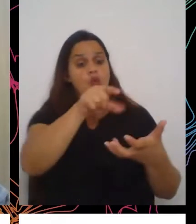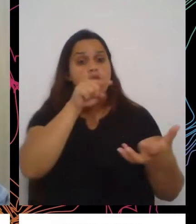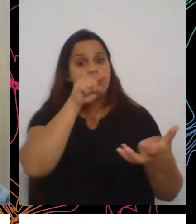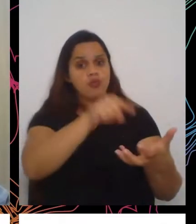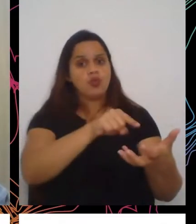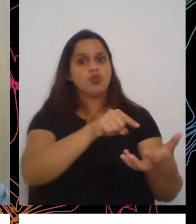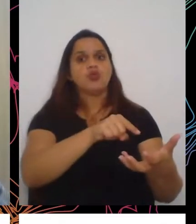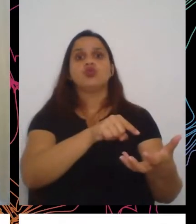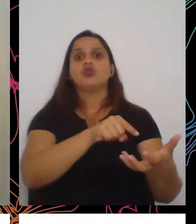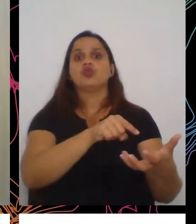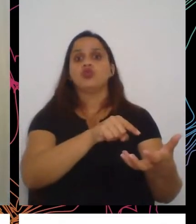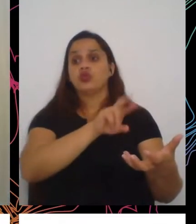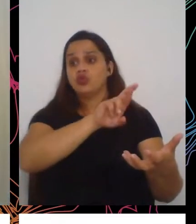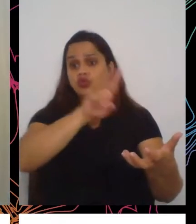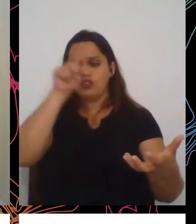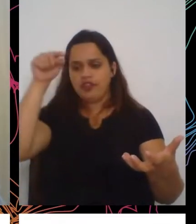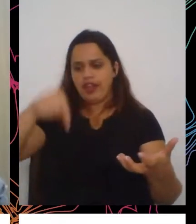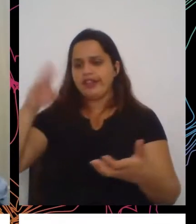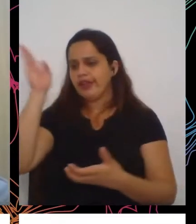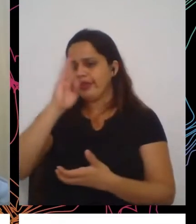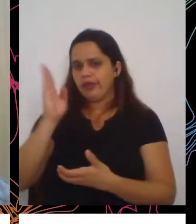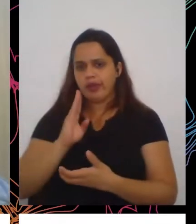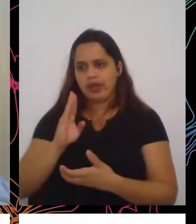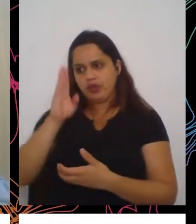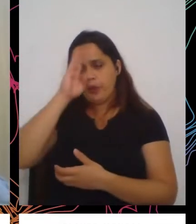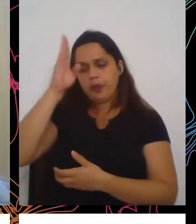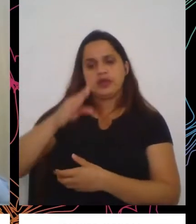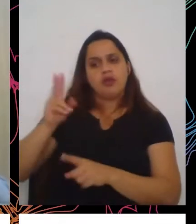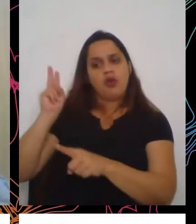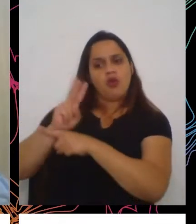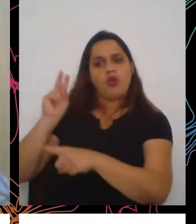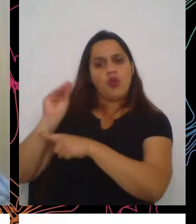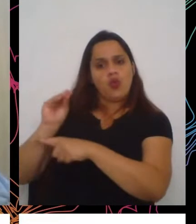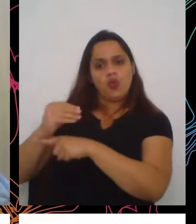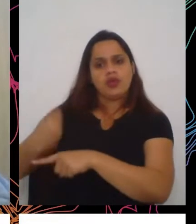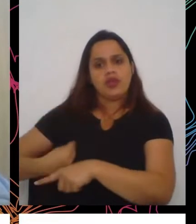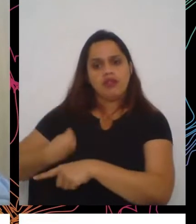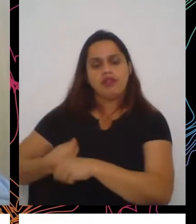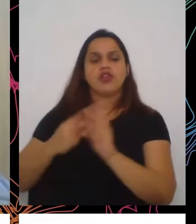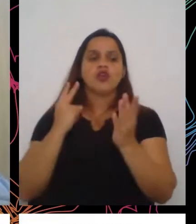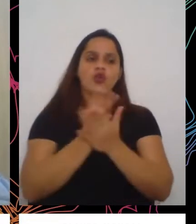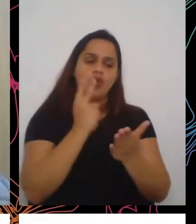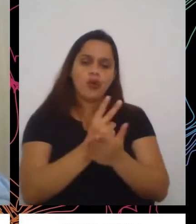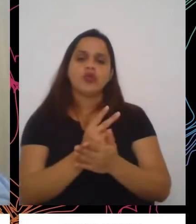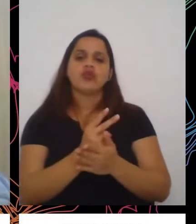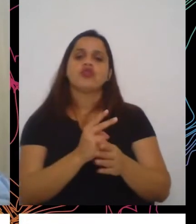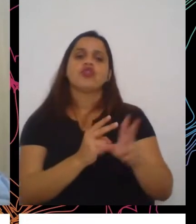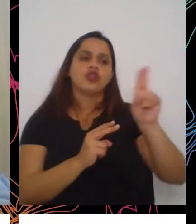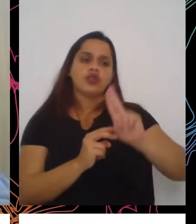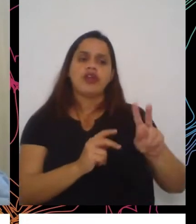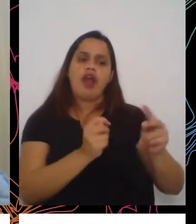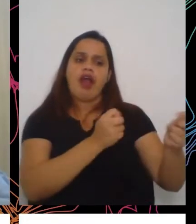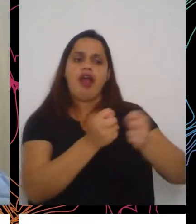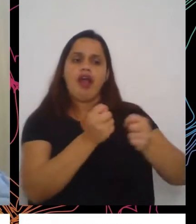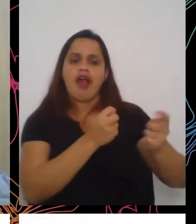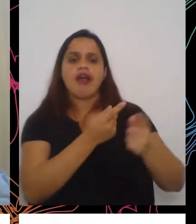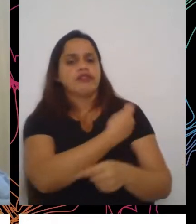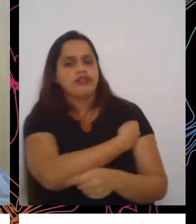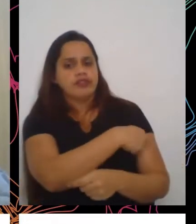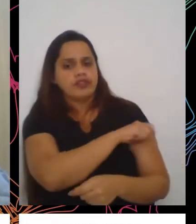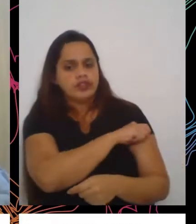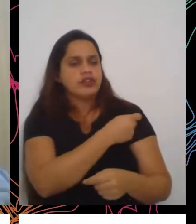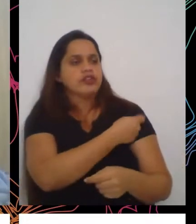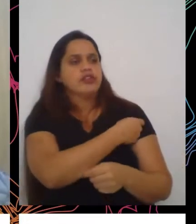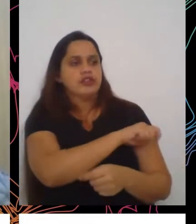em vez de priorizar salvar vidas, continua na tecla do ajuste, né, de não romper